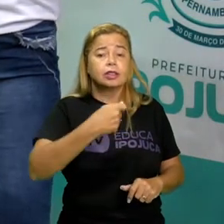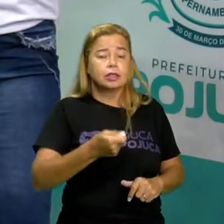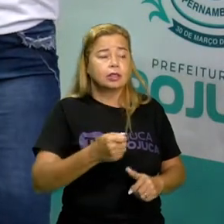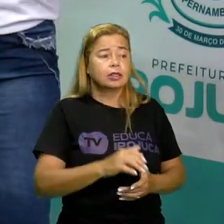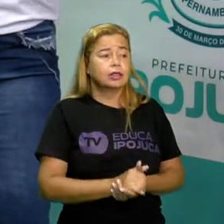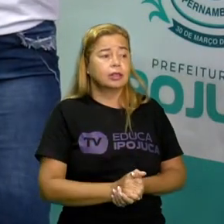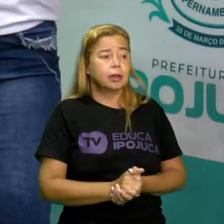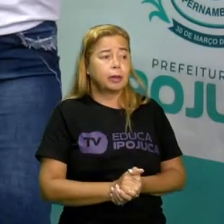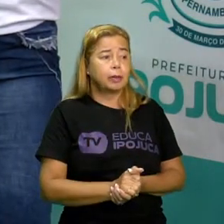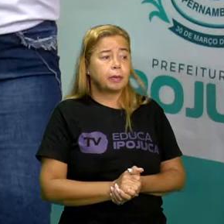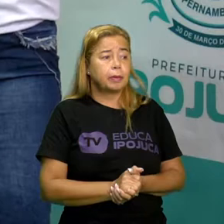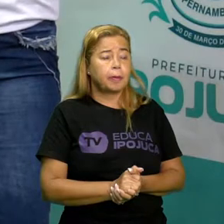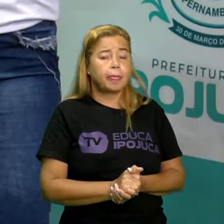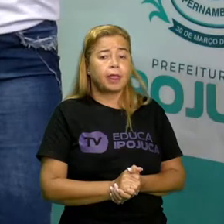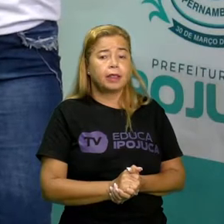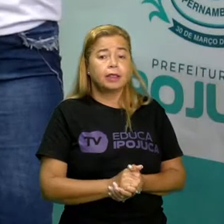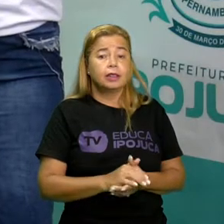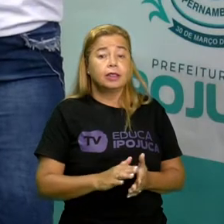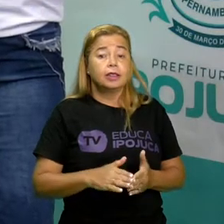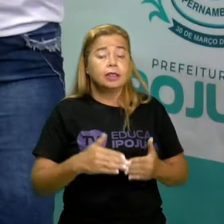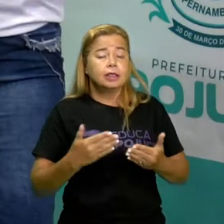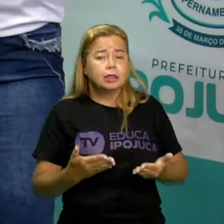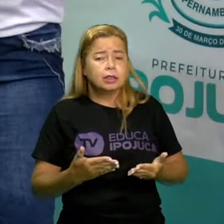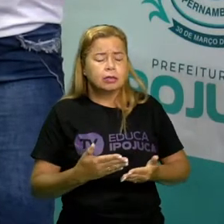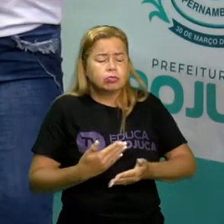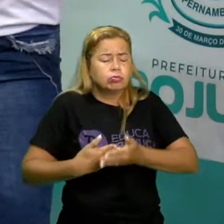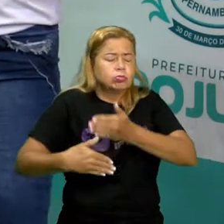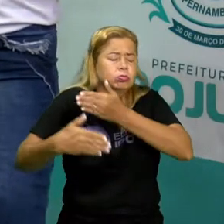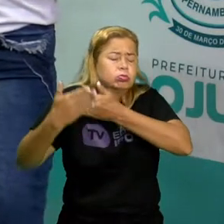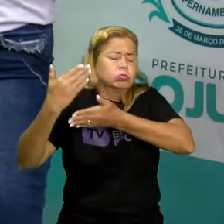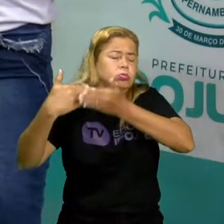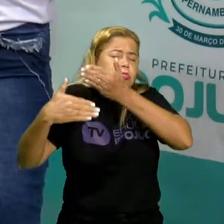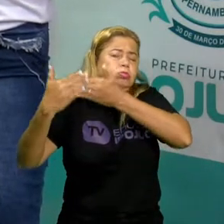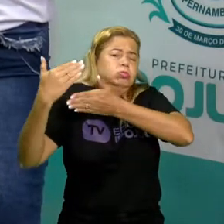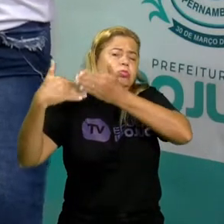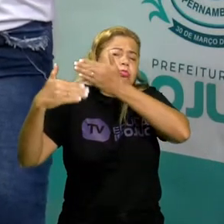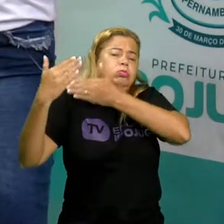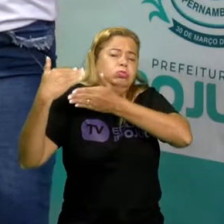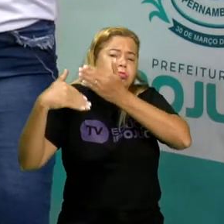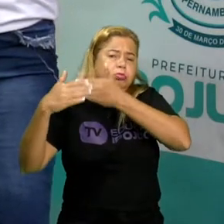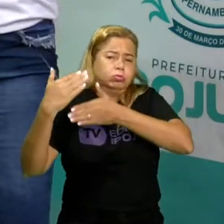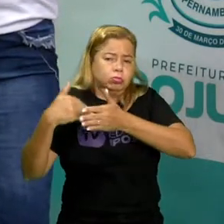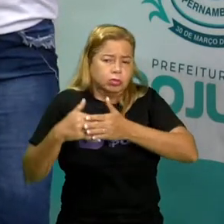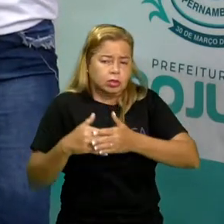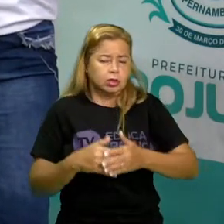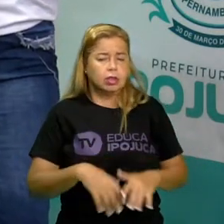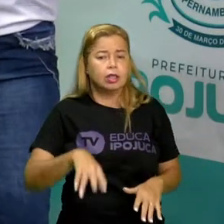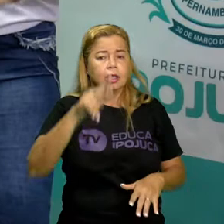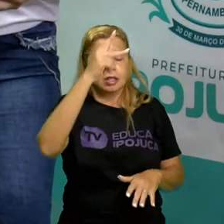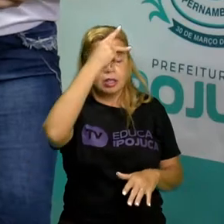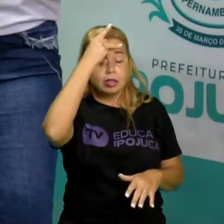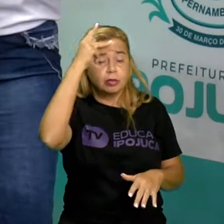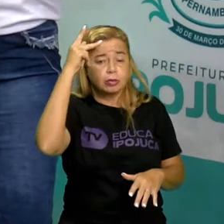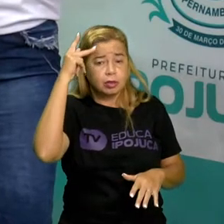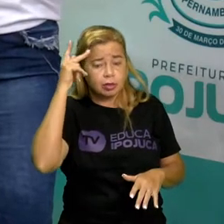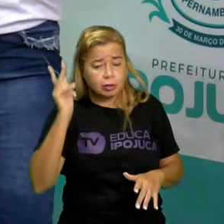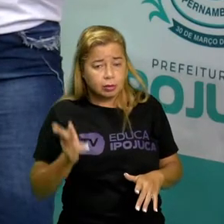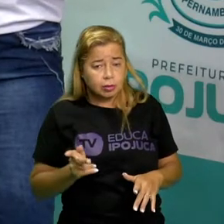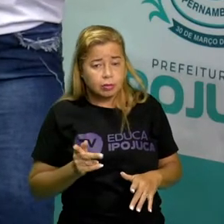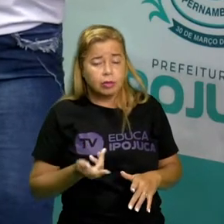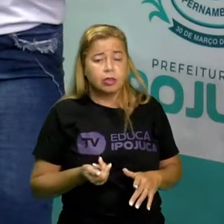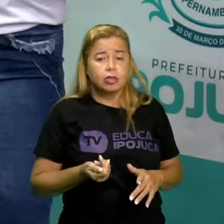bom desde a antiguidade que os seres humanos eles sempre buscavam